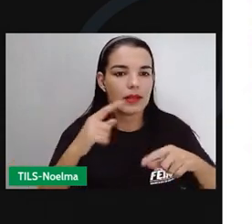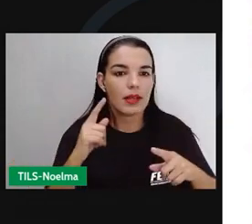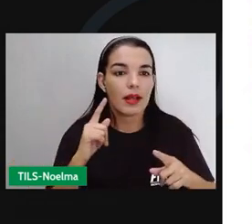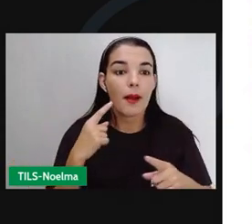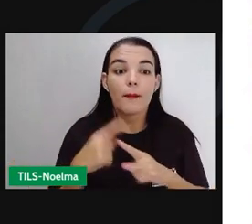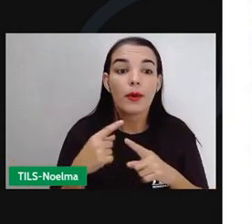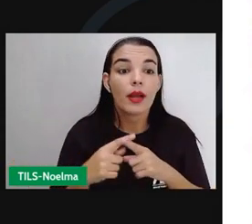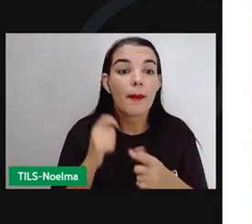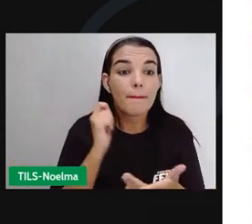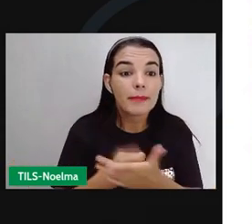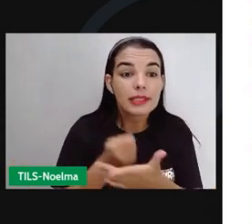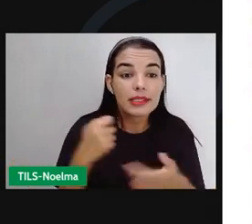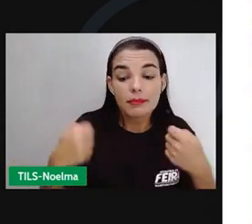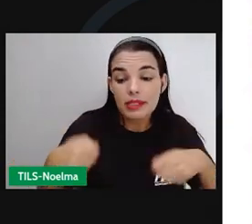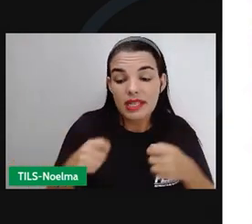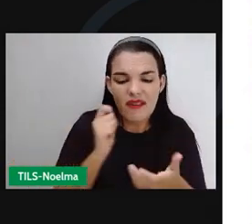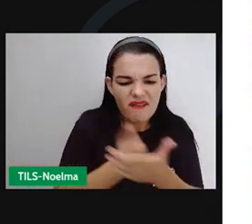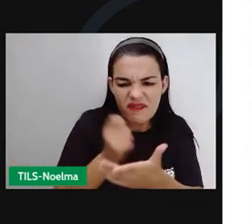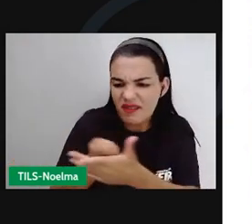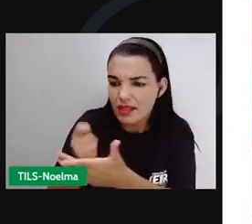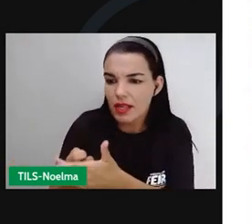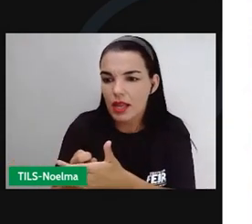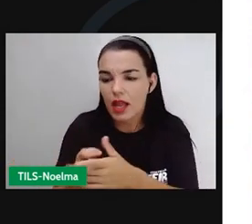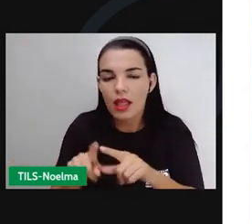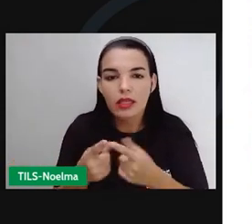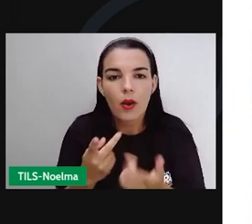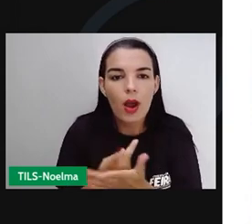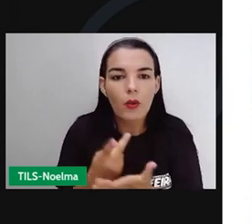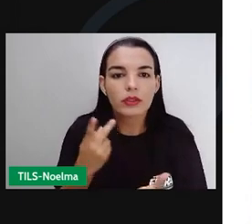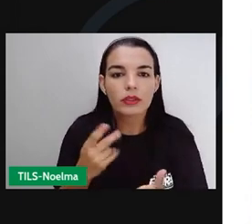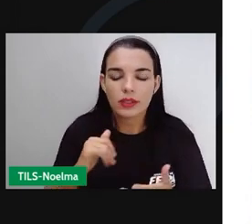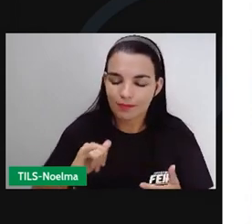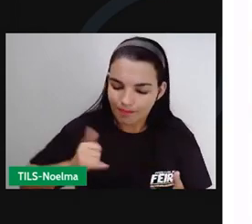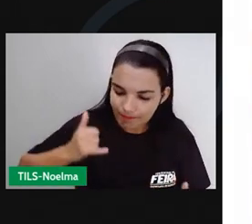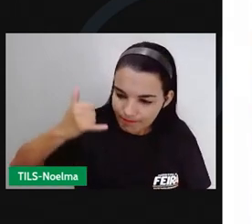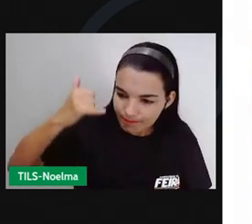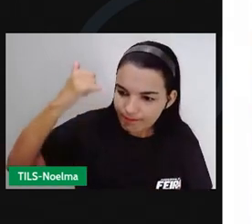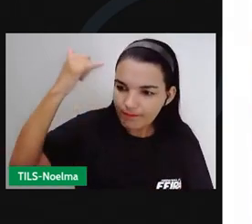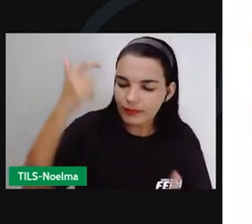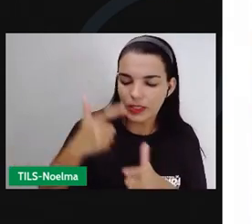conta. E a nossa dívida externa não parou de crescer.